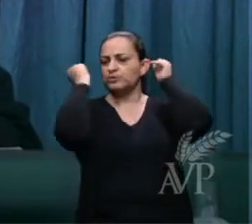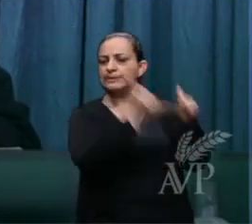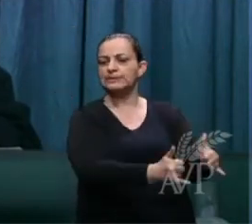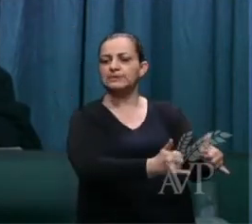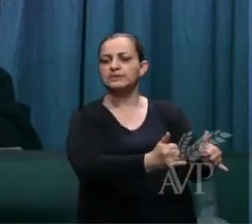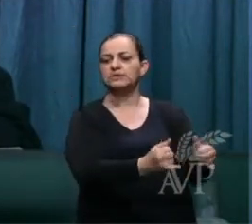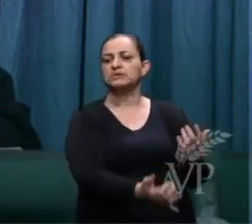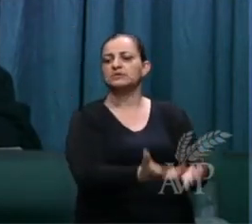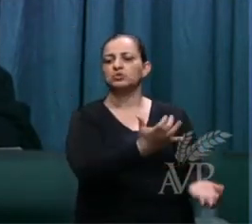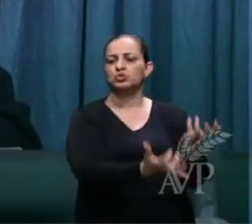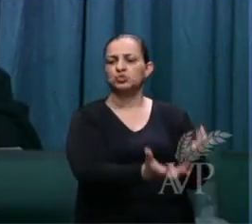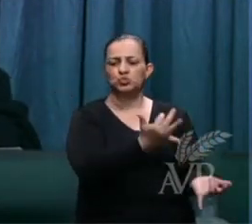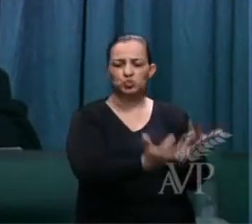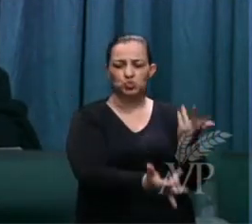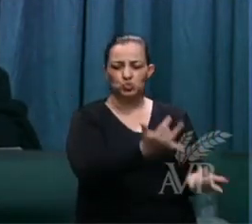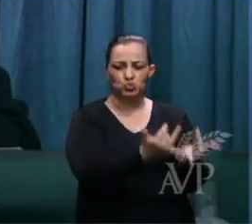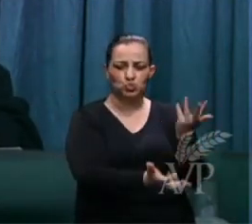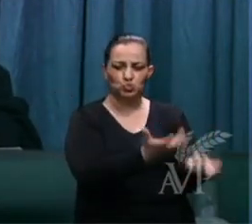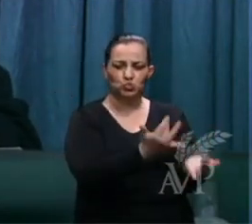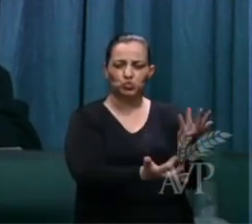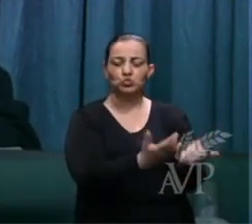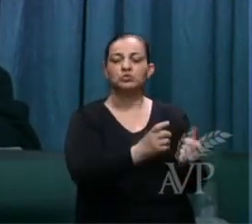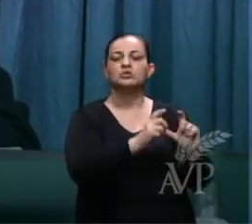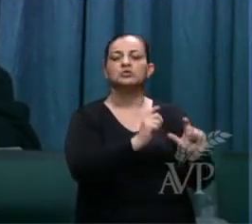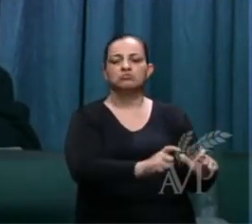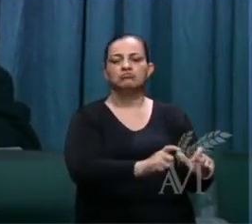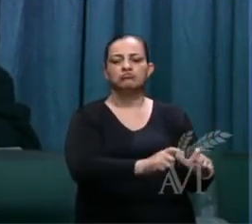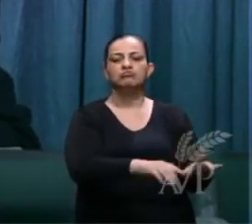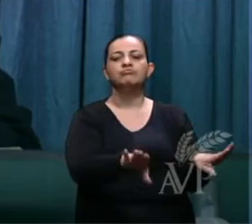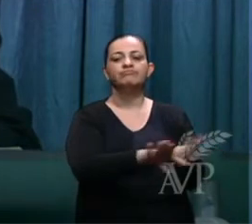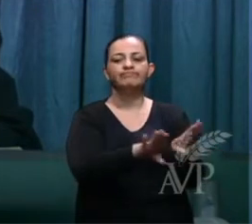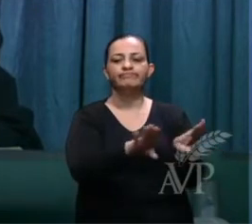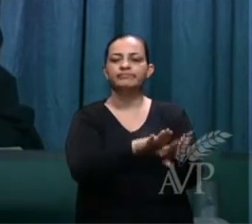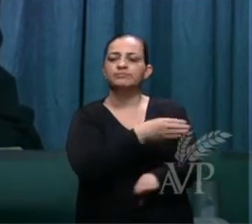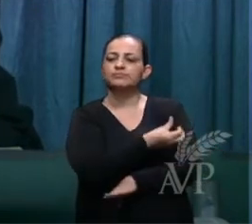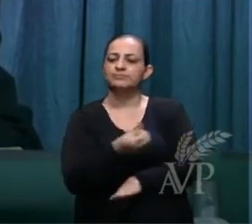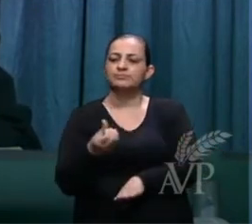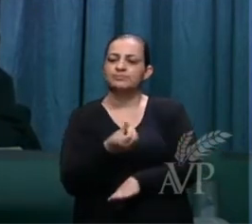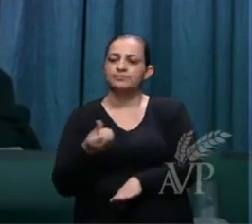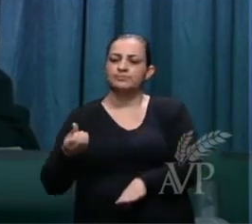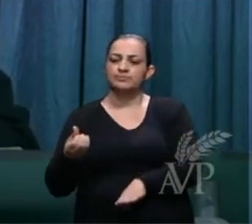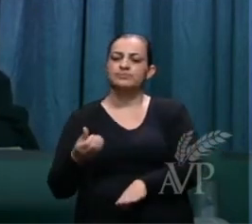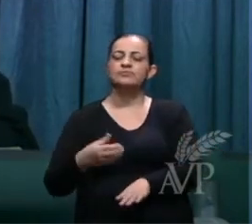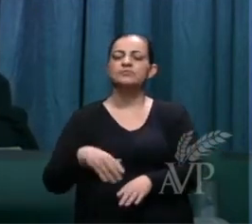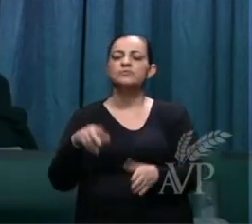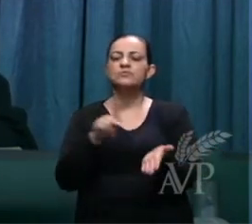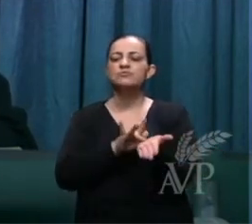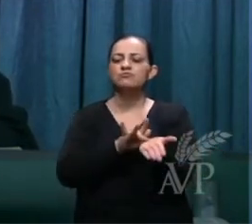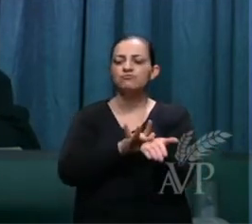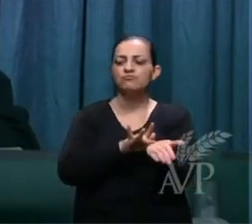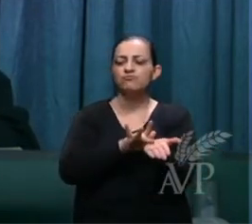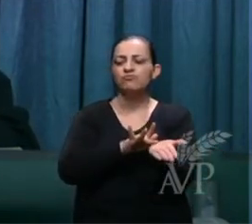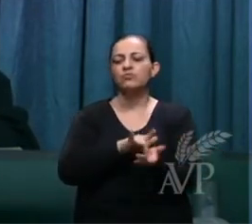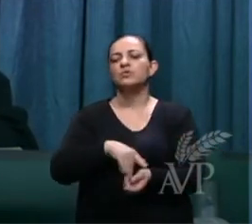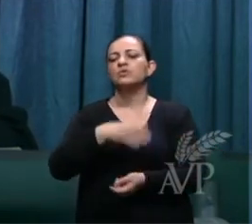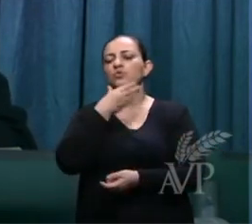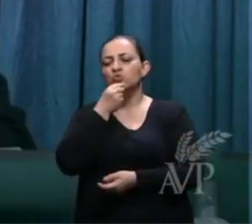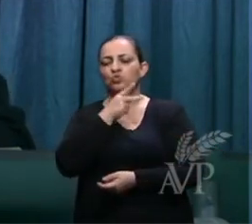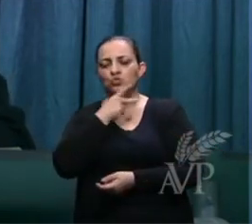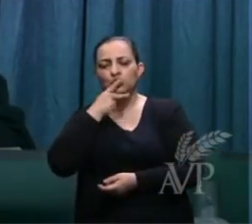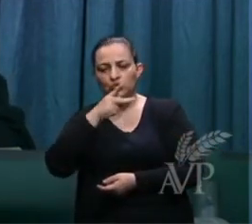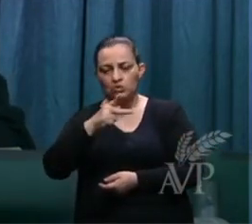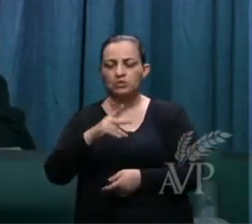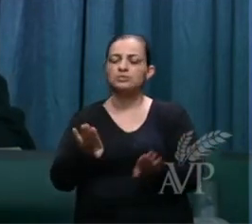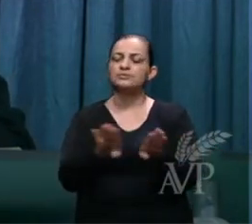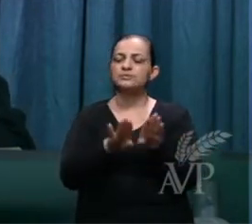de fogo e enxofre, onde está a besta e o falso profeta, e de dia e de noite